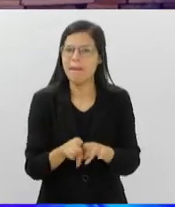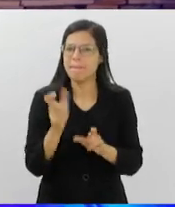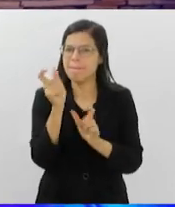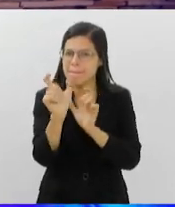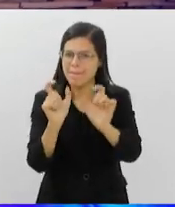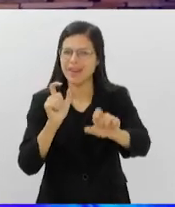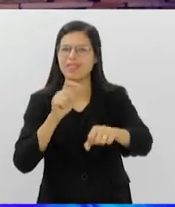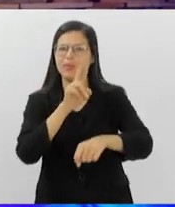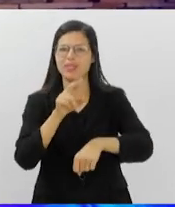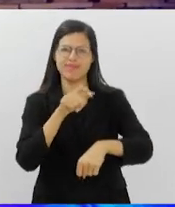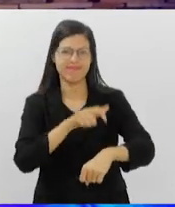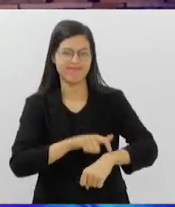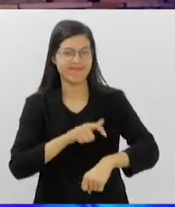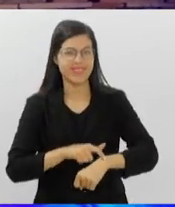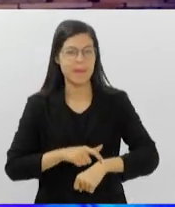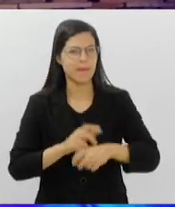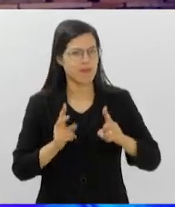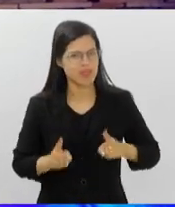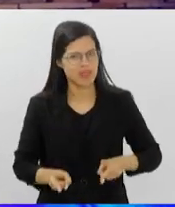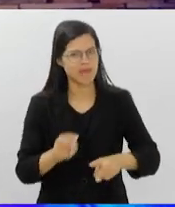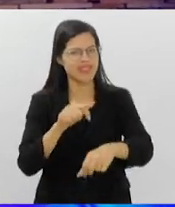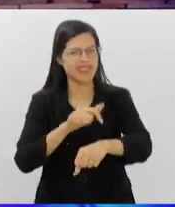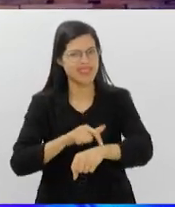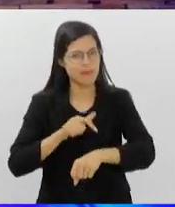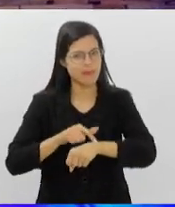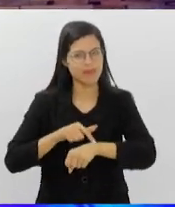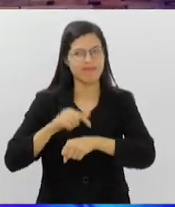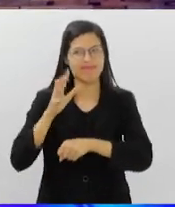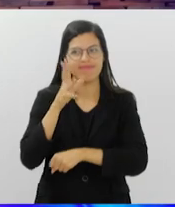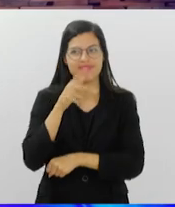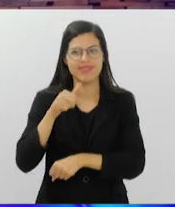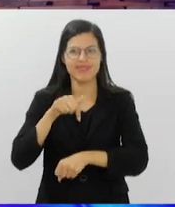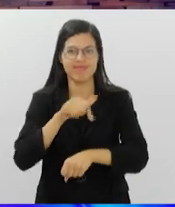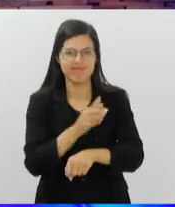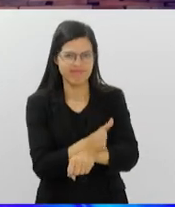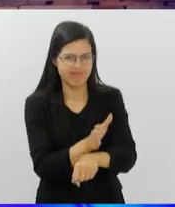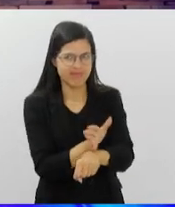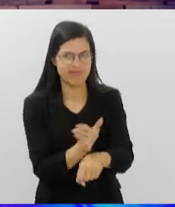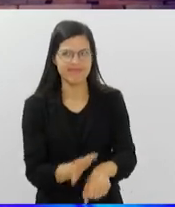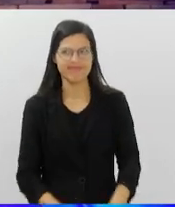tempo. O tempo todo. O tempo todo, todo o tempo. Tempo tem tempo. Tempo tem todo o tempo.